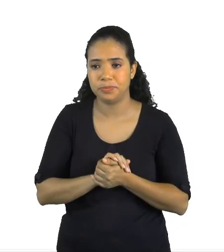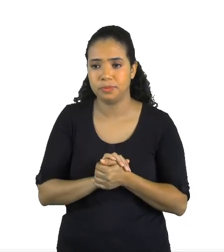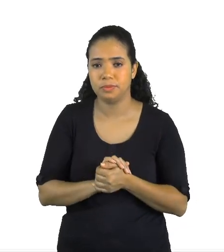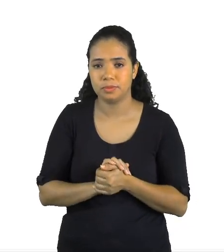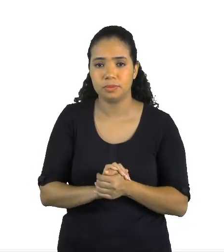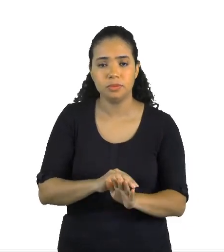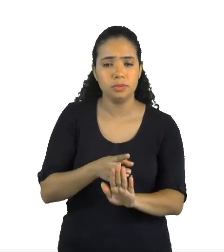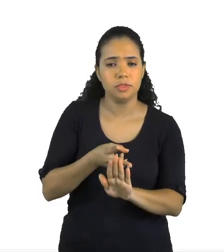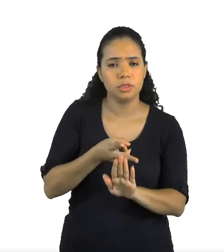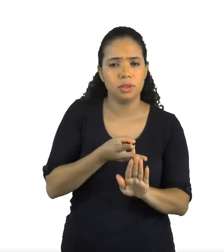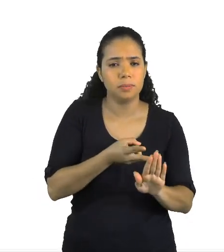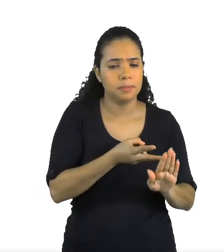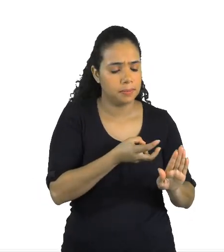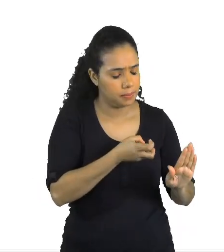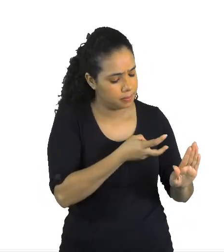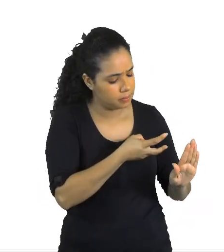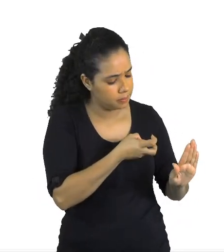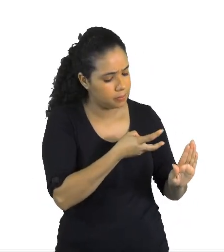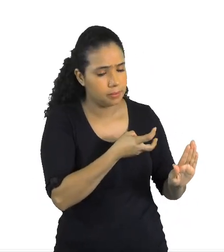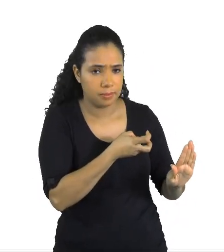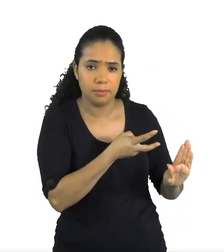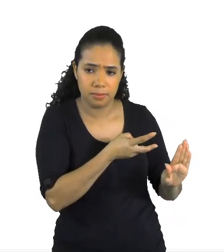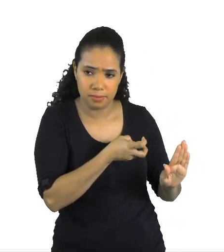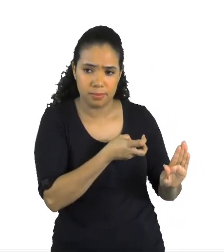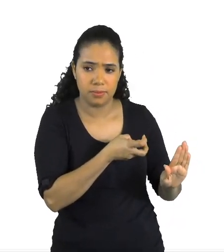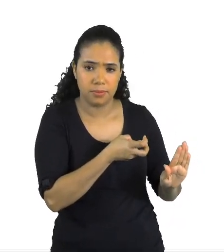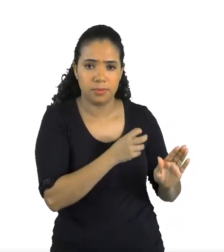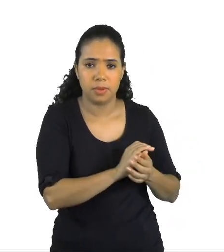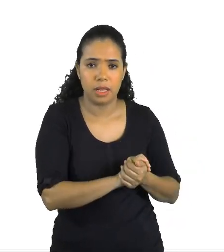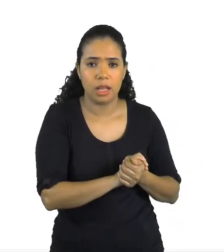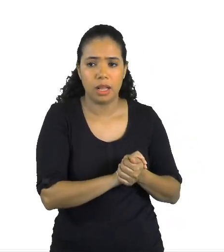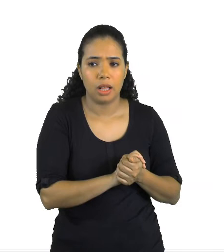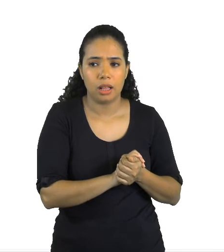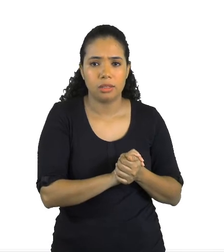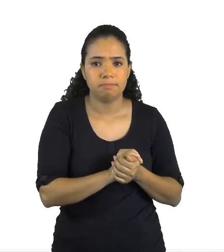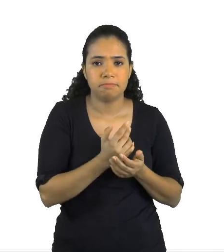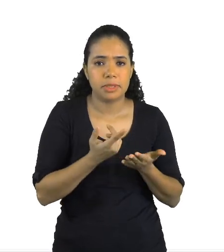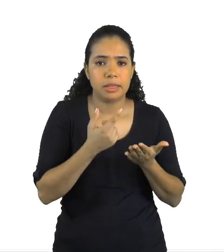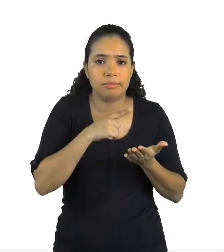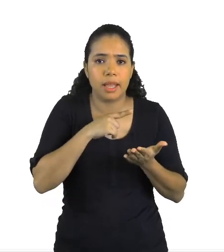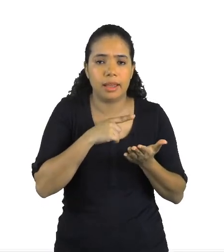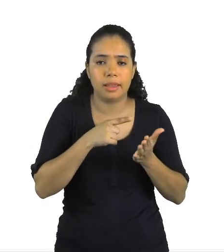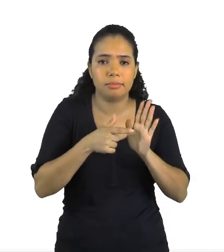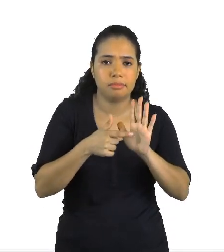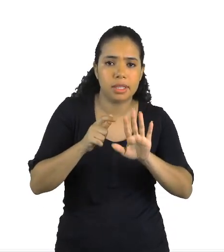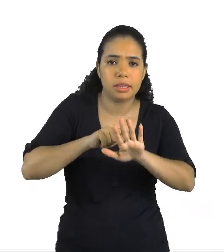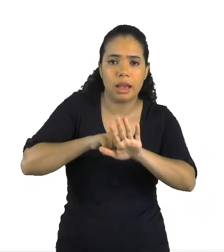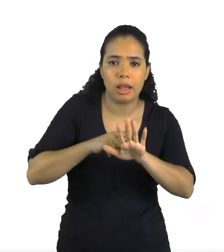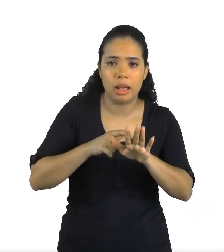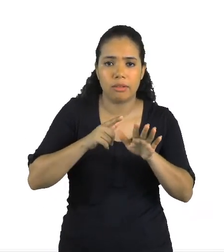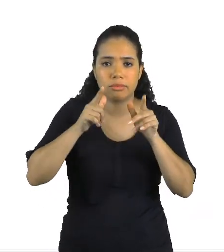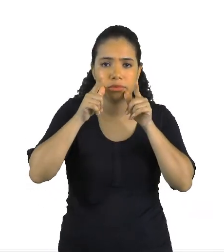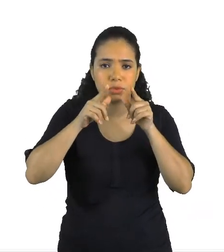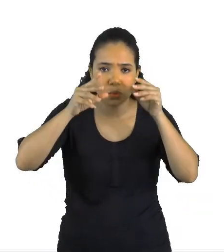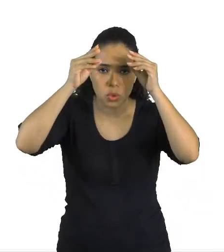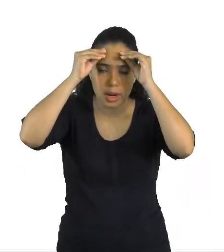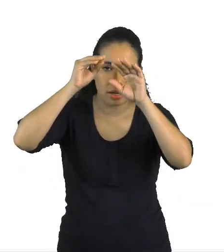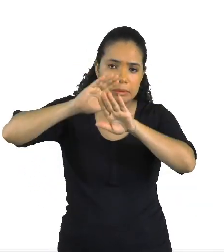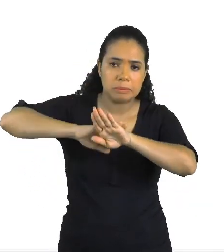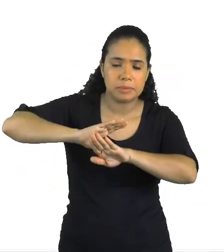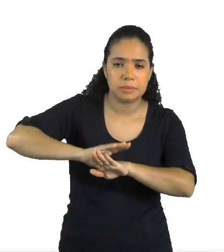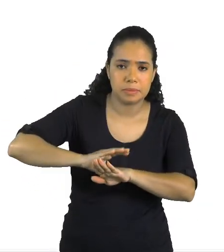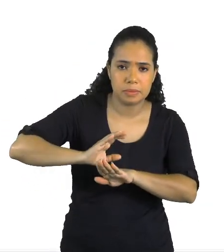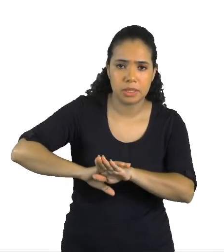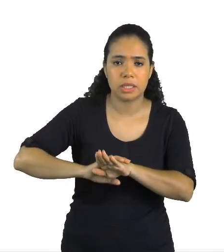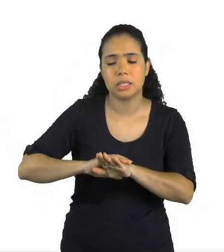Conotação. O emprego de uma palavra tomada em um sentido incomum, figurado, circunstancial, que